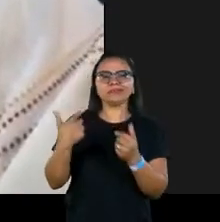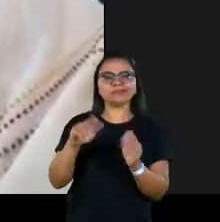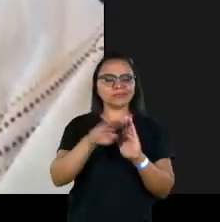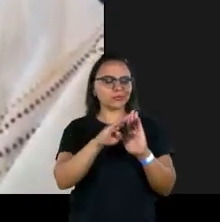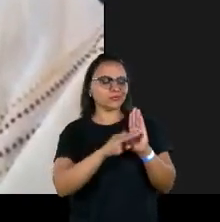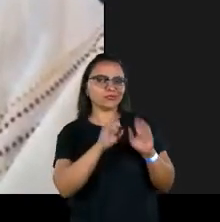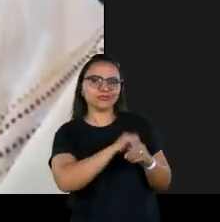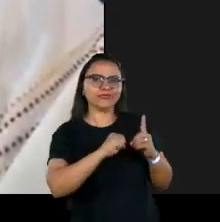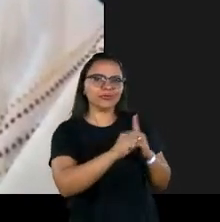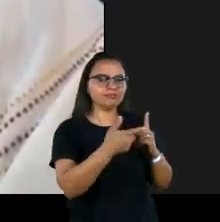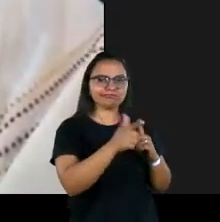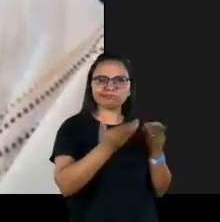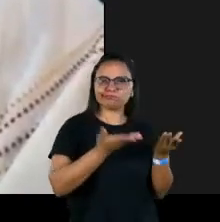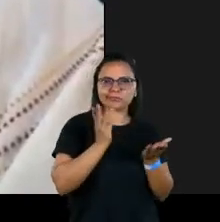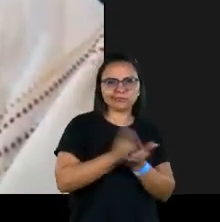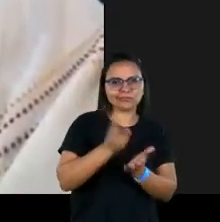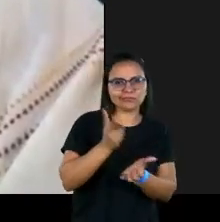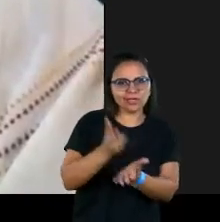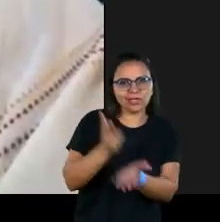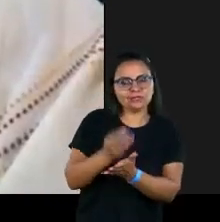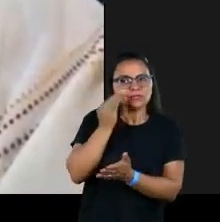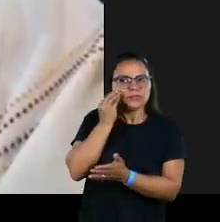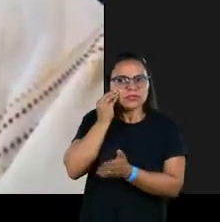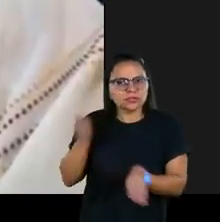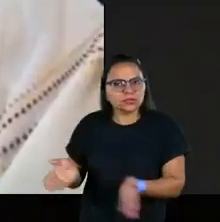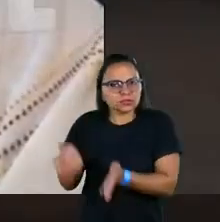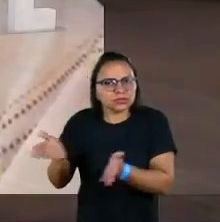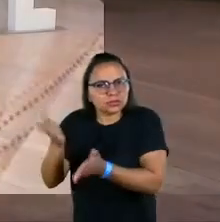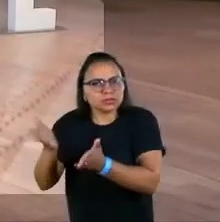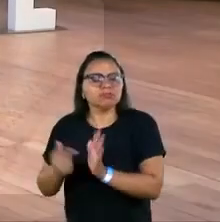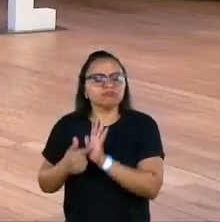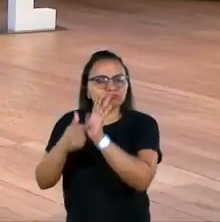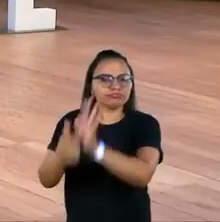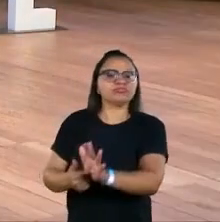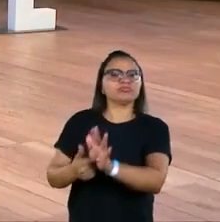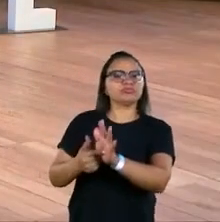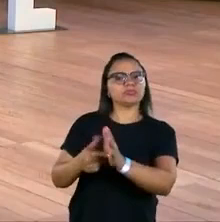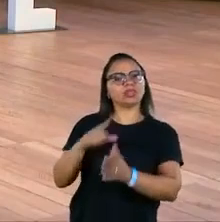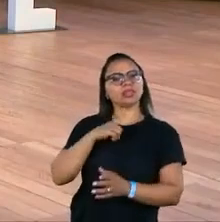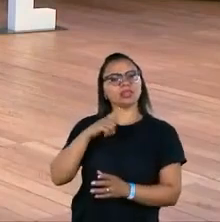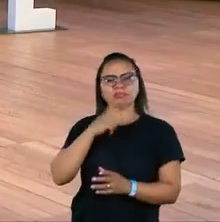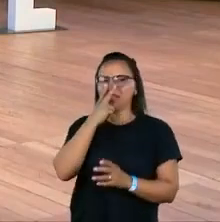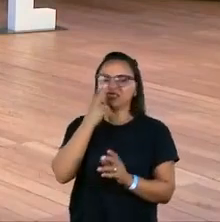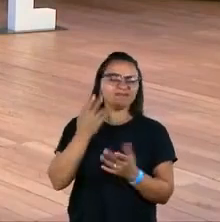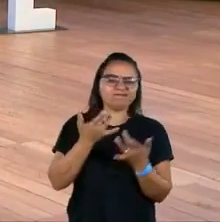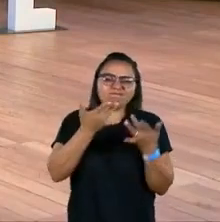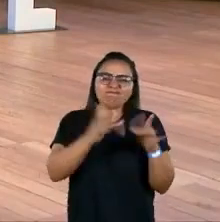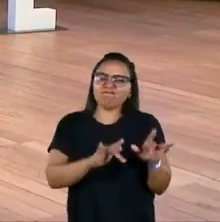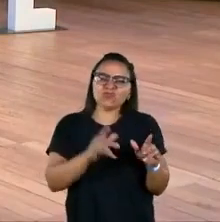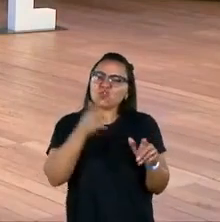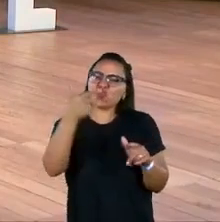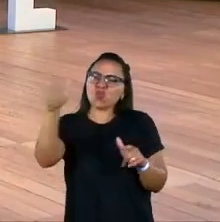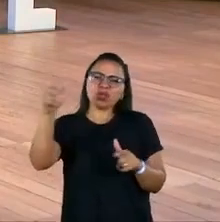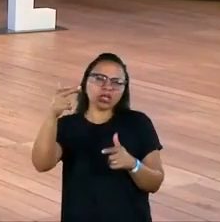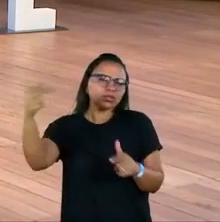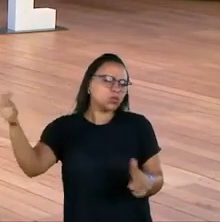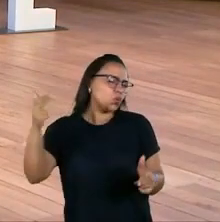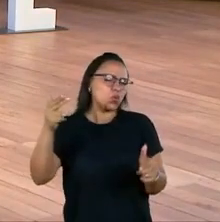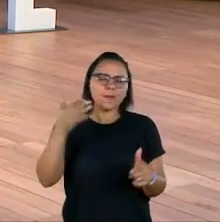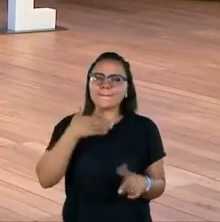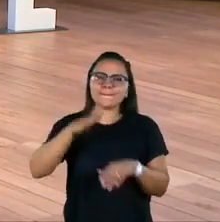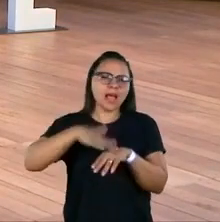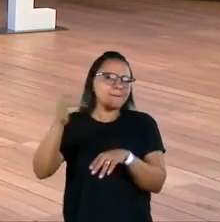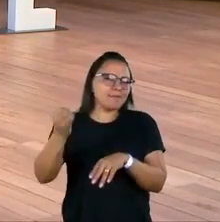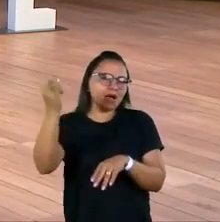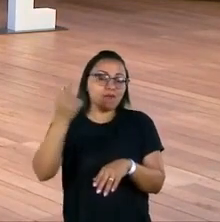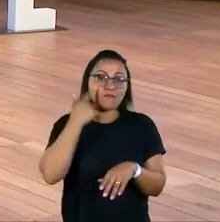da sociedade. E sempre que a gente vai forçar a barra para a agenda da sociedade, você tem a resistência, porque tem outras coisas na fila, mas